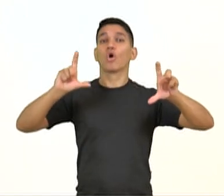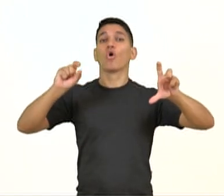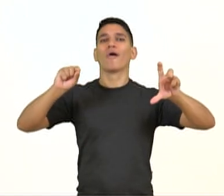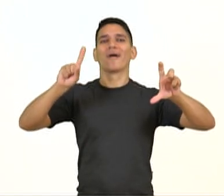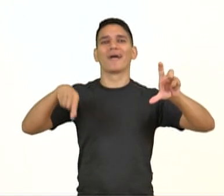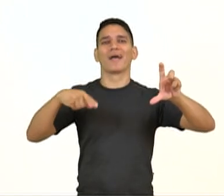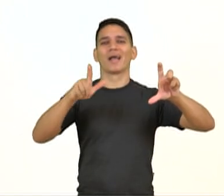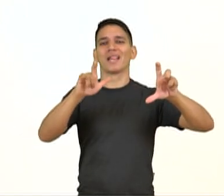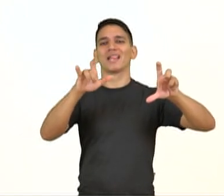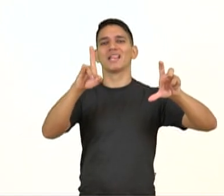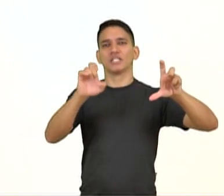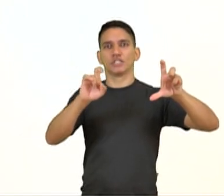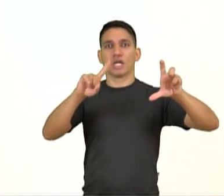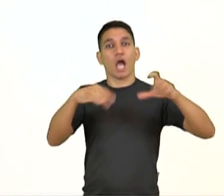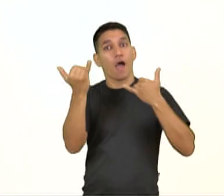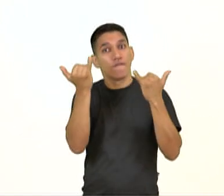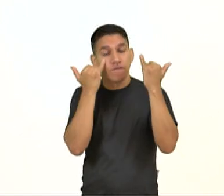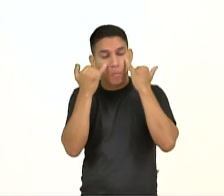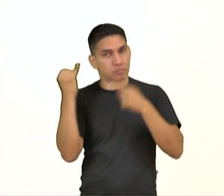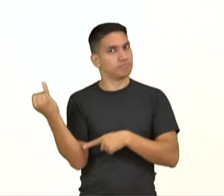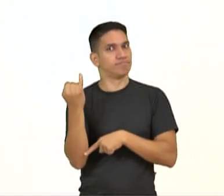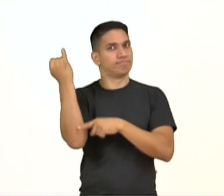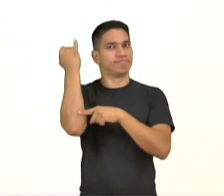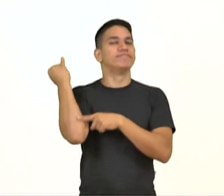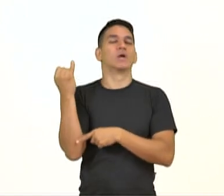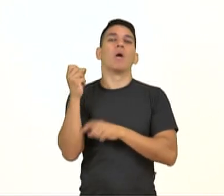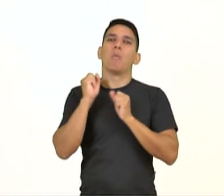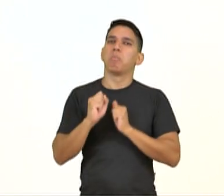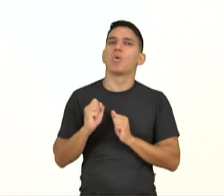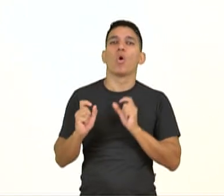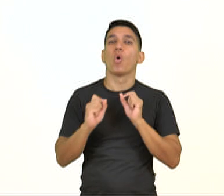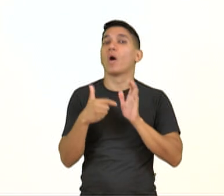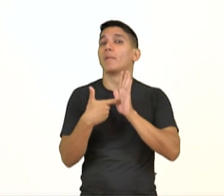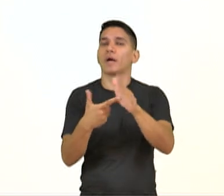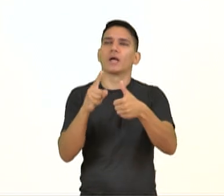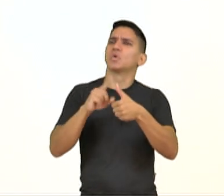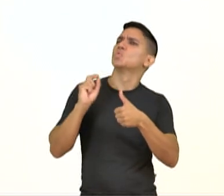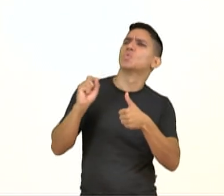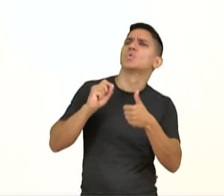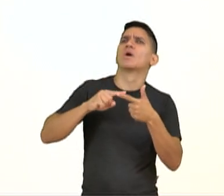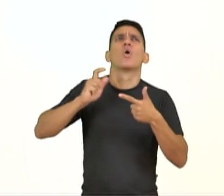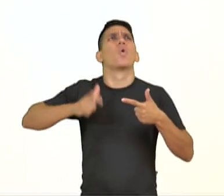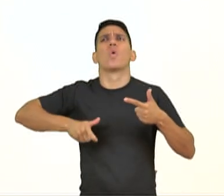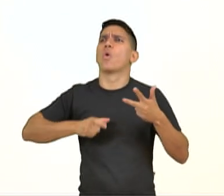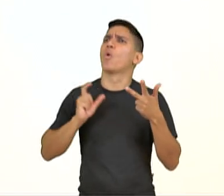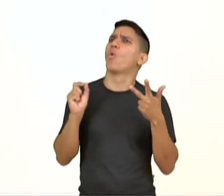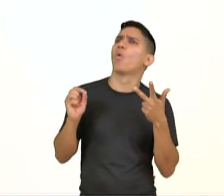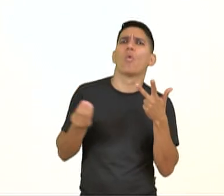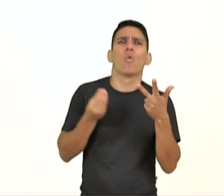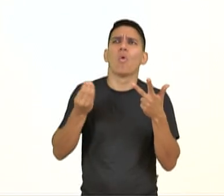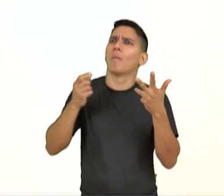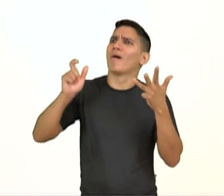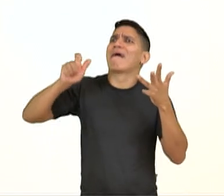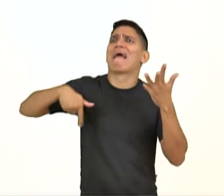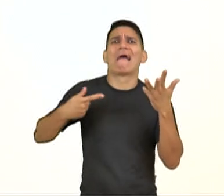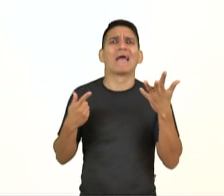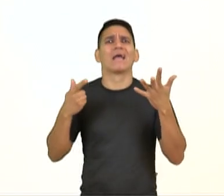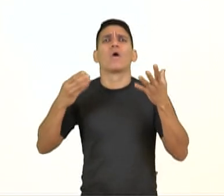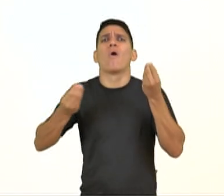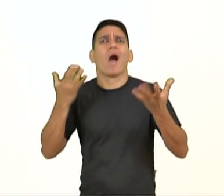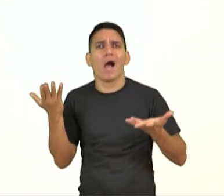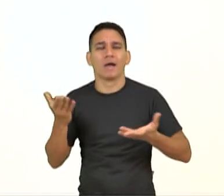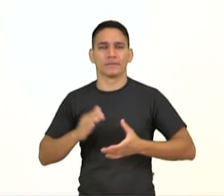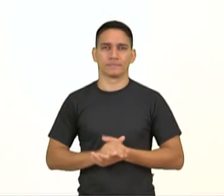algumas informações muito importantes da notícia. Pode ser que apresente o quê, o onde, o quando, o quem e o como. e o